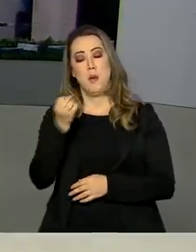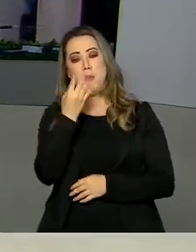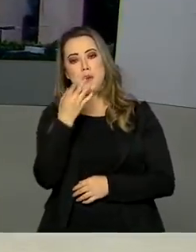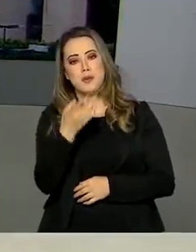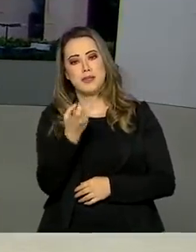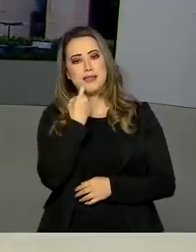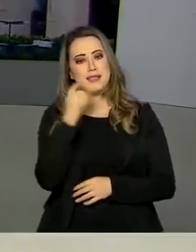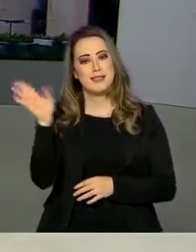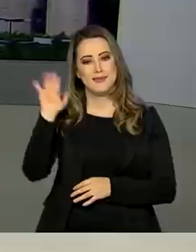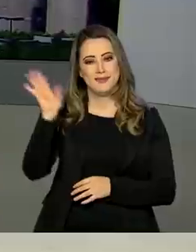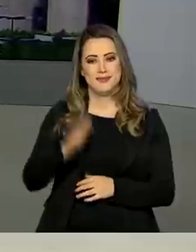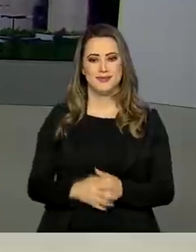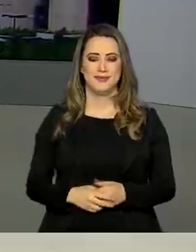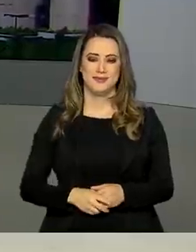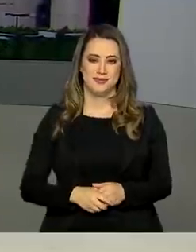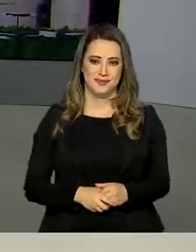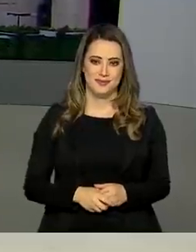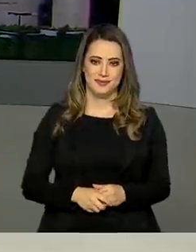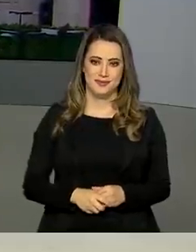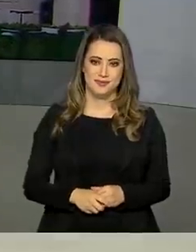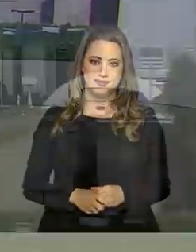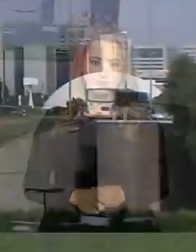-feira e até segunda. Tchau, tchau.